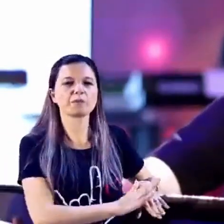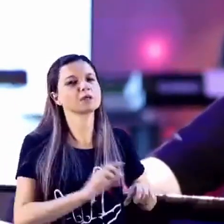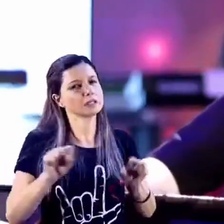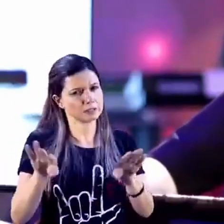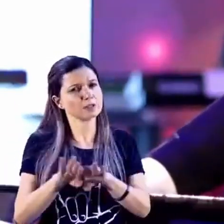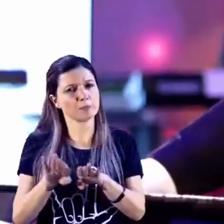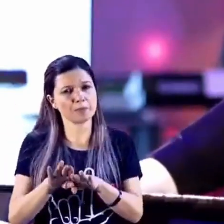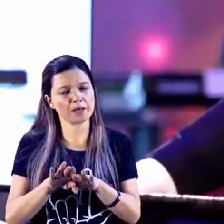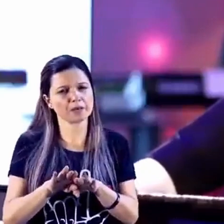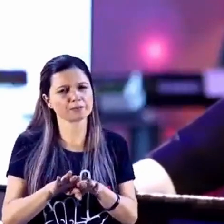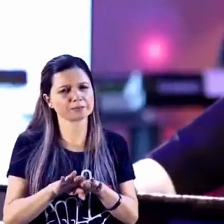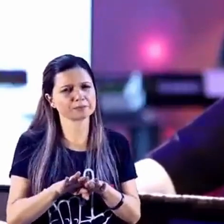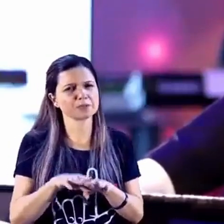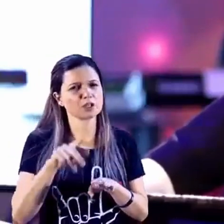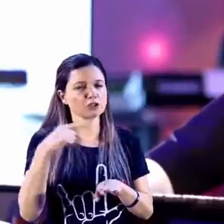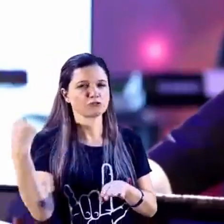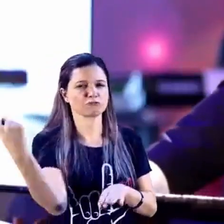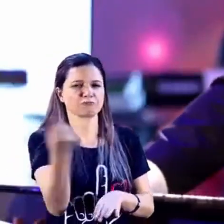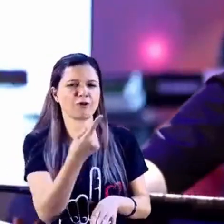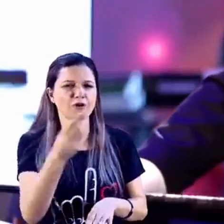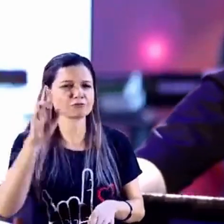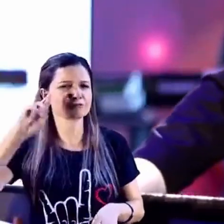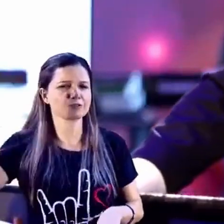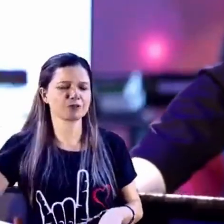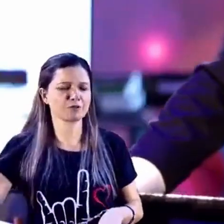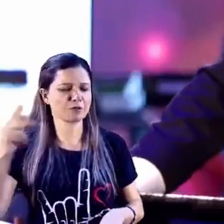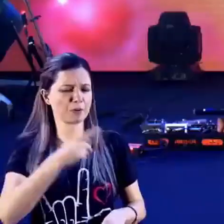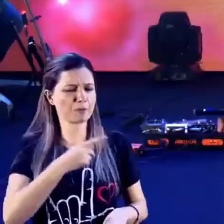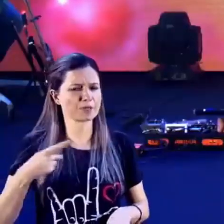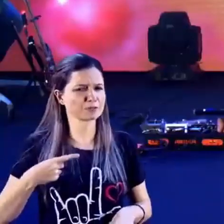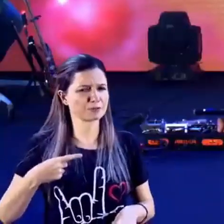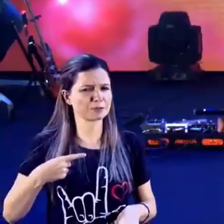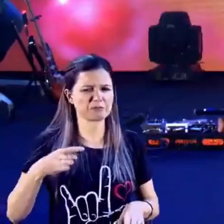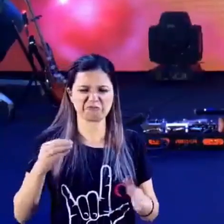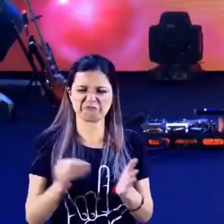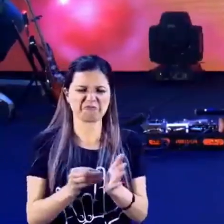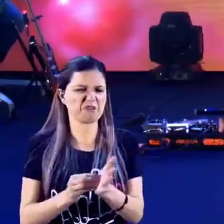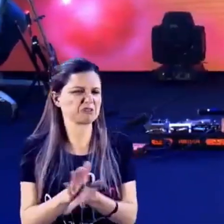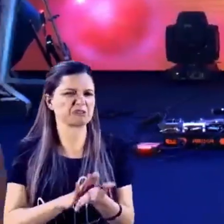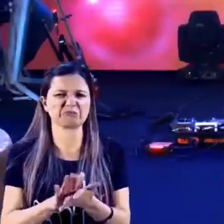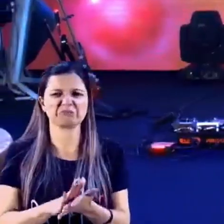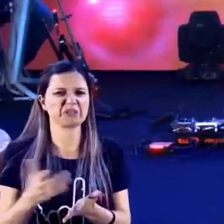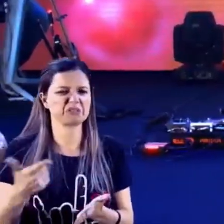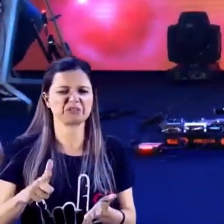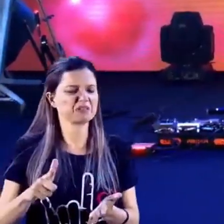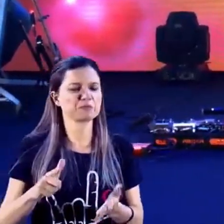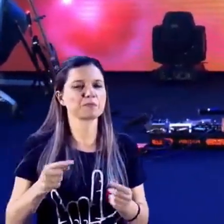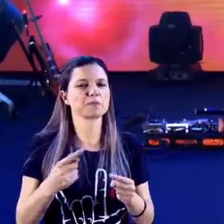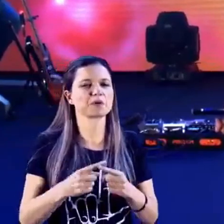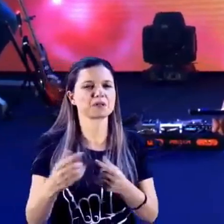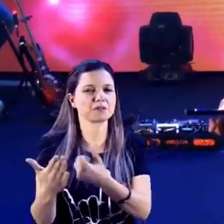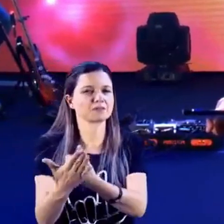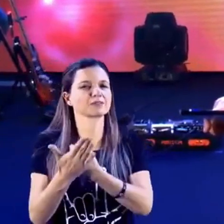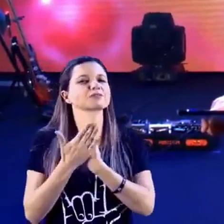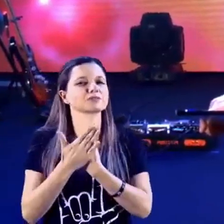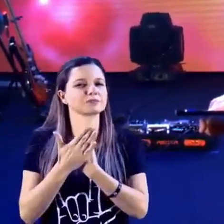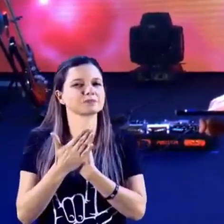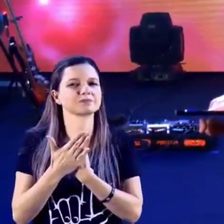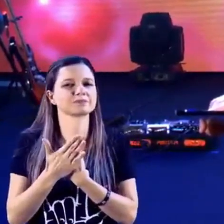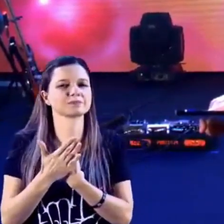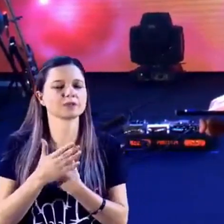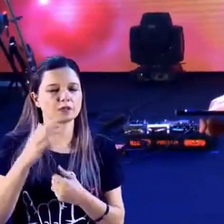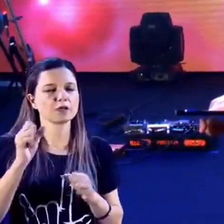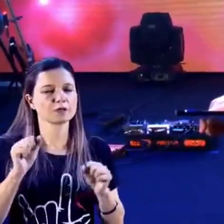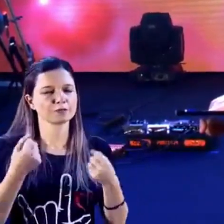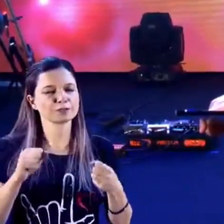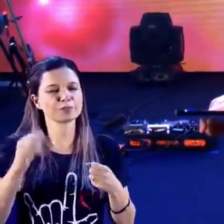Amém? Que você entenda como Deus pensa. E que você fale como Deus fala. Como é que Deus fala?